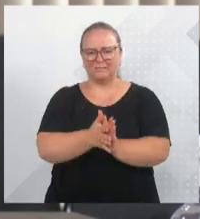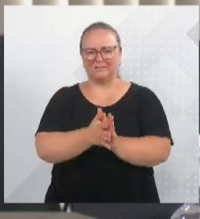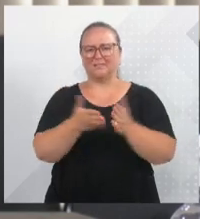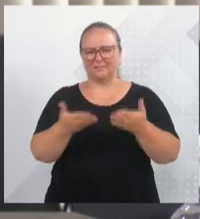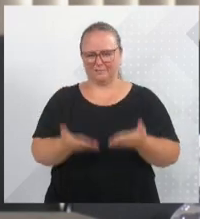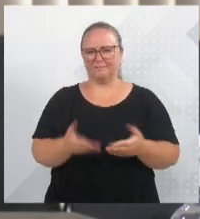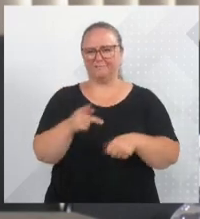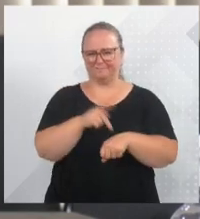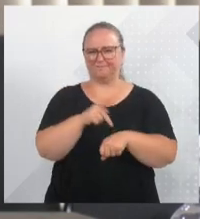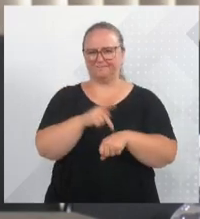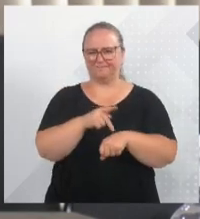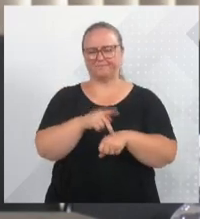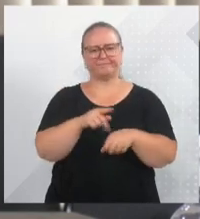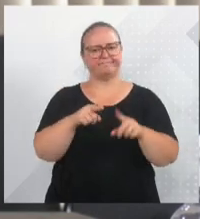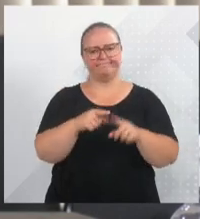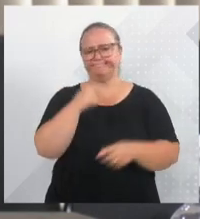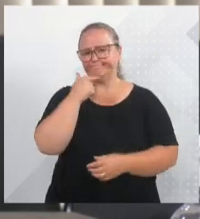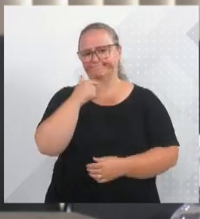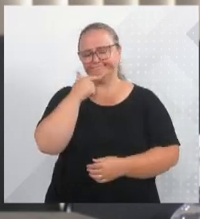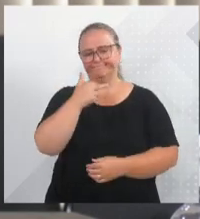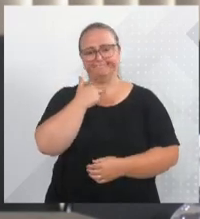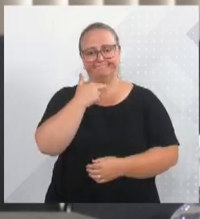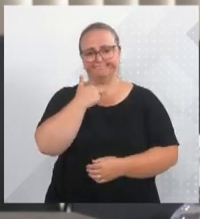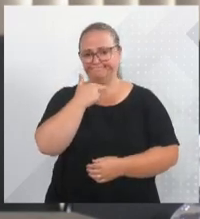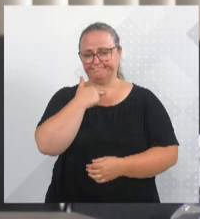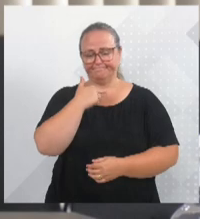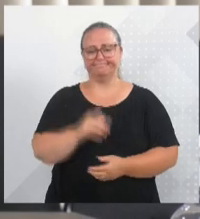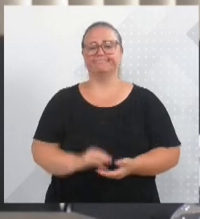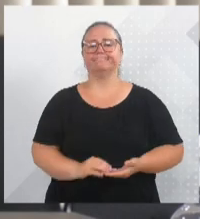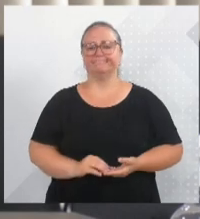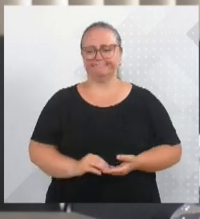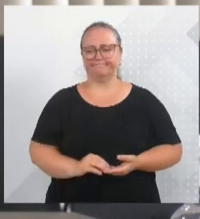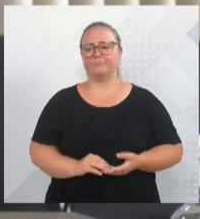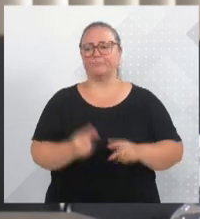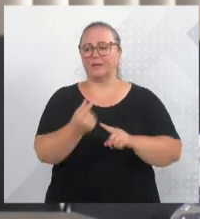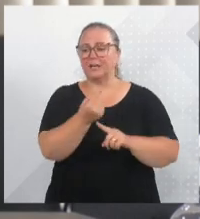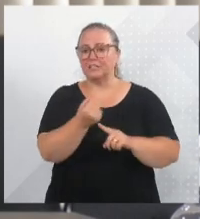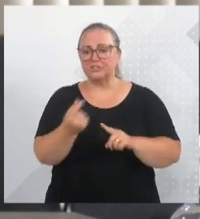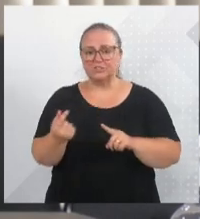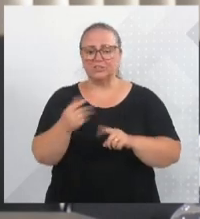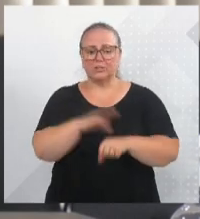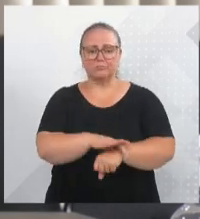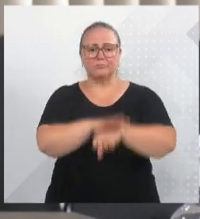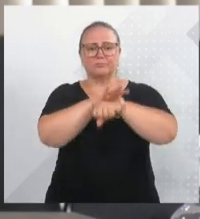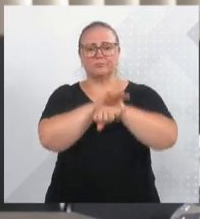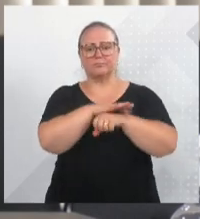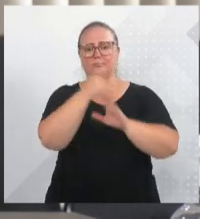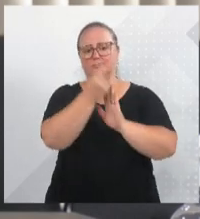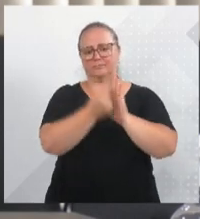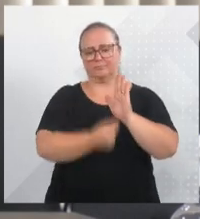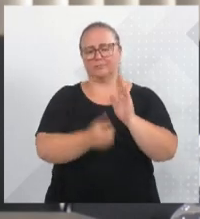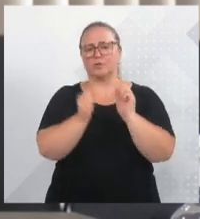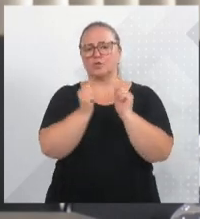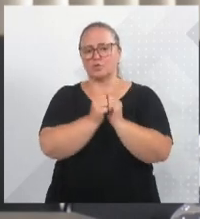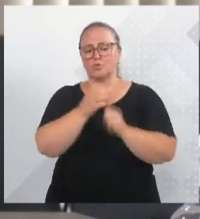utilizasse pedras para dar sequência da Paulo Zingel. O dinheiro garantido no orçamento pelo meu governador.